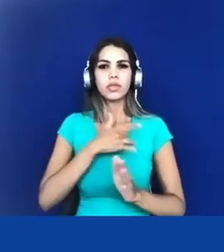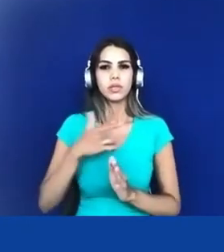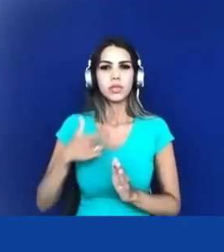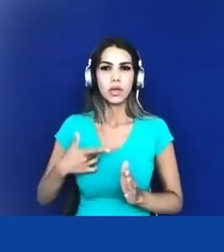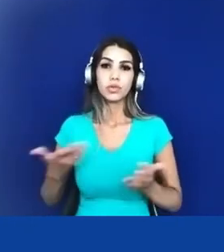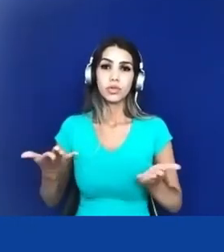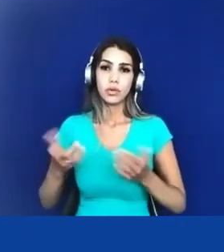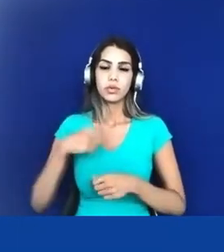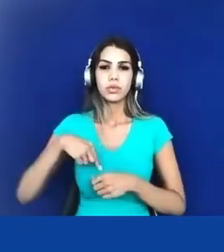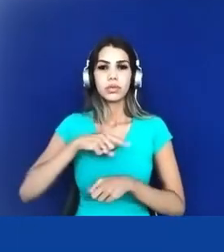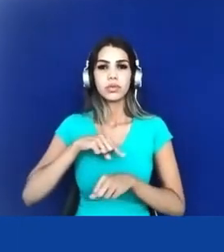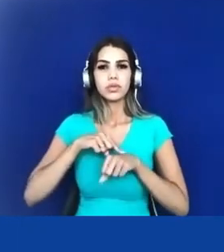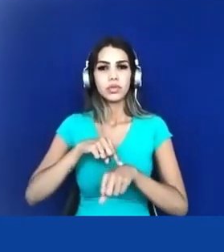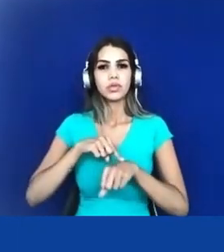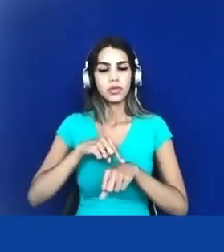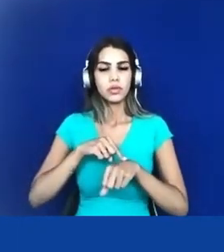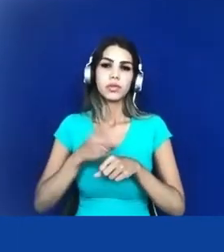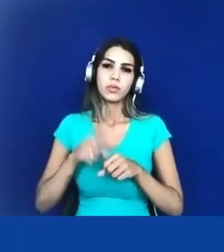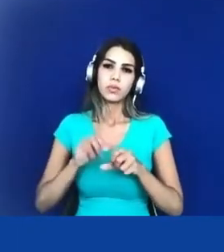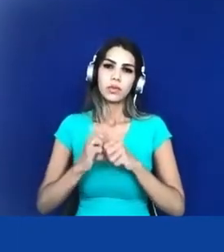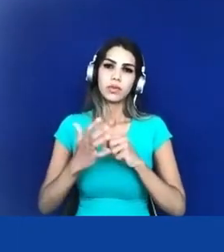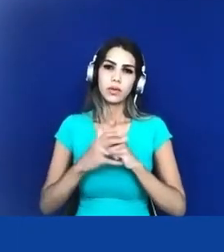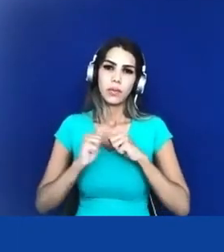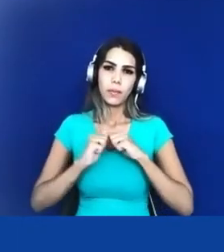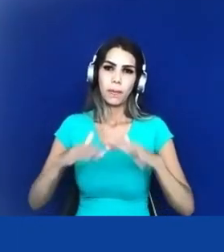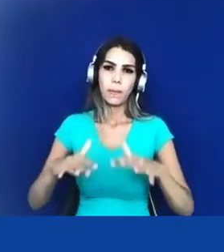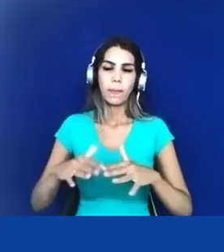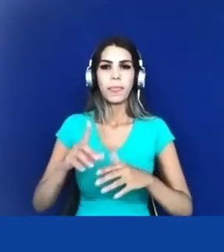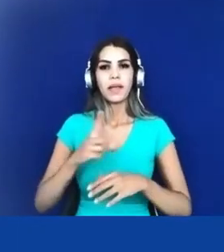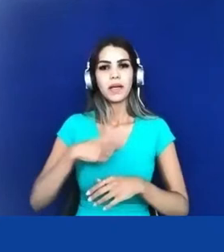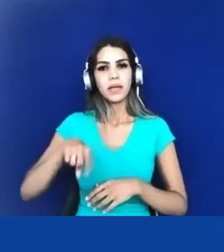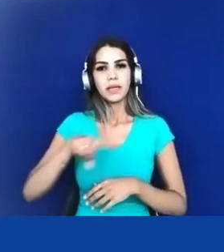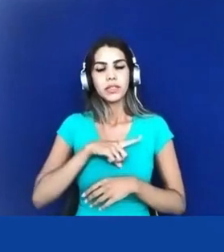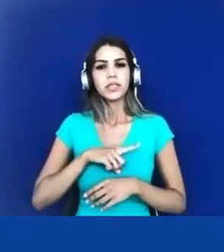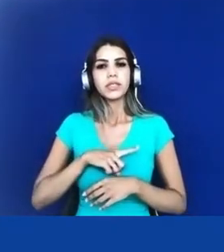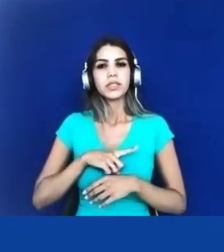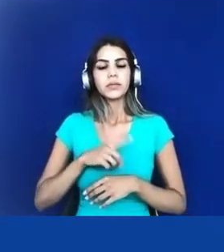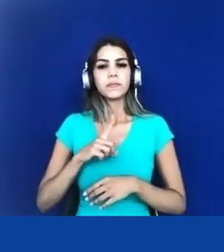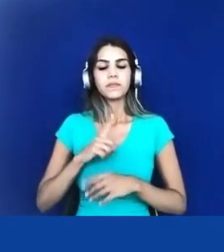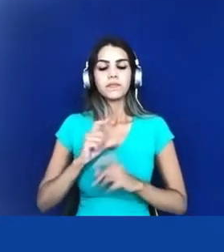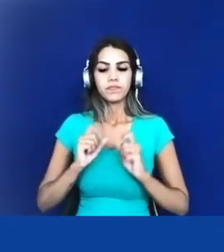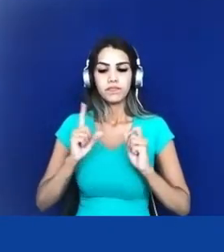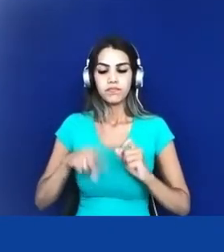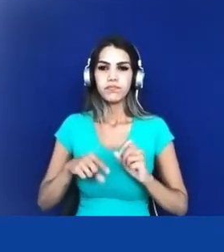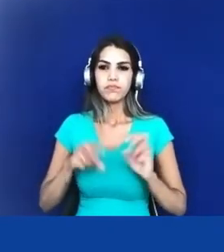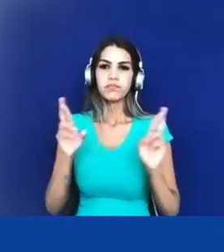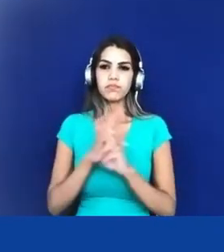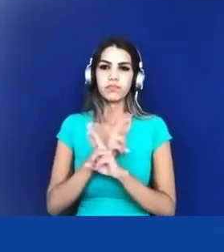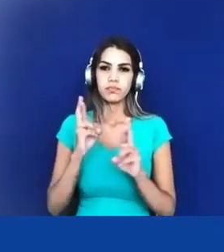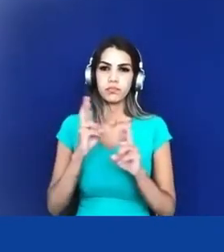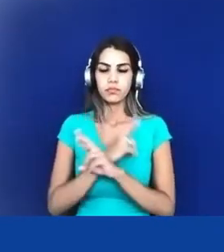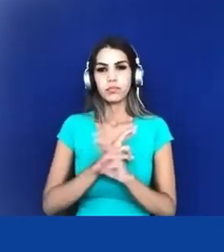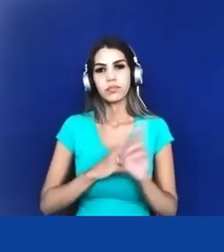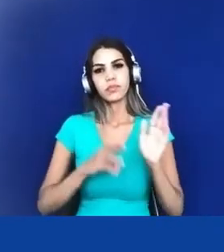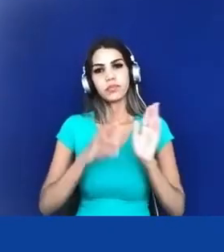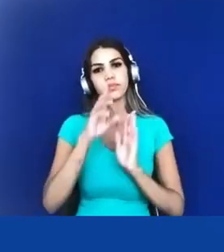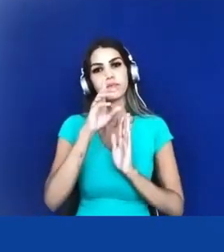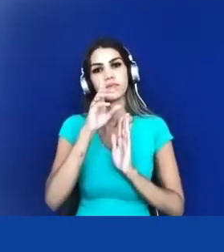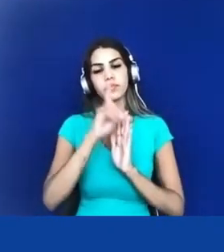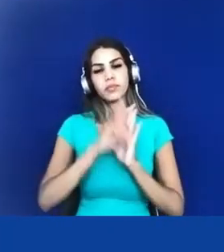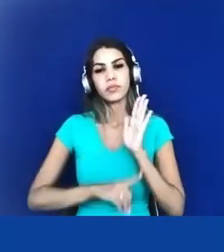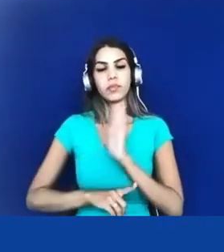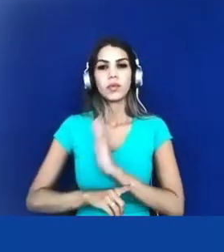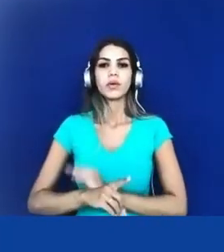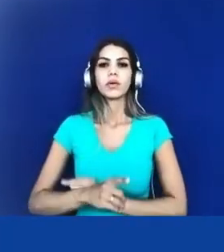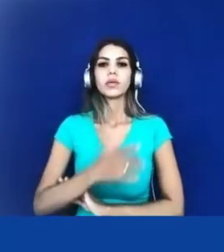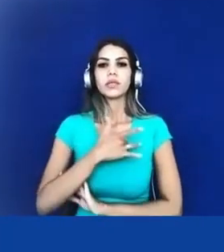de pandemia da covid-19 nós temos aí com relação ao direito da saúde a criação né